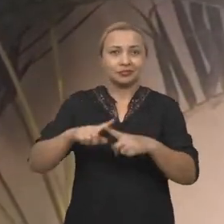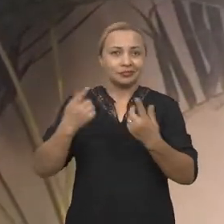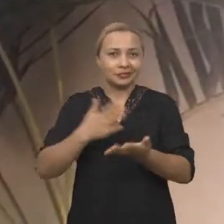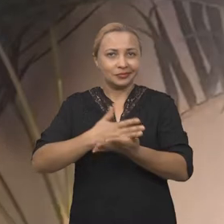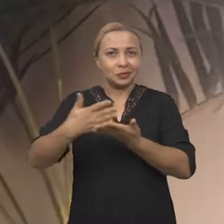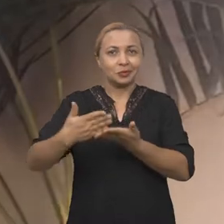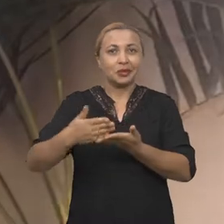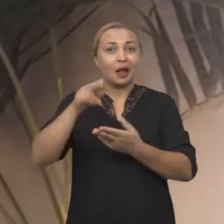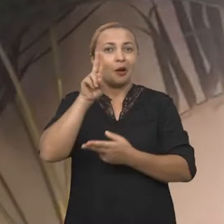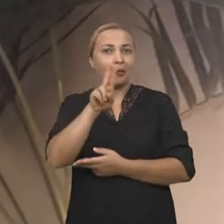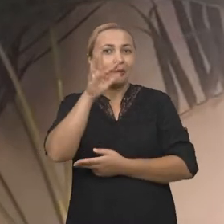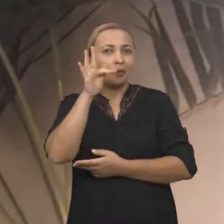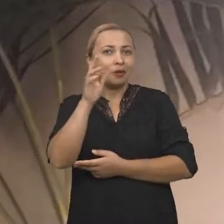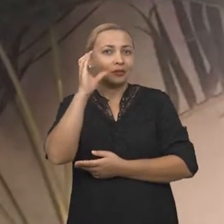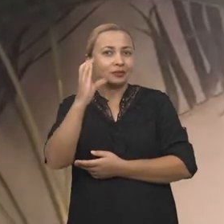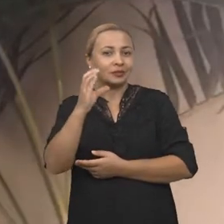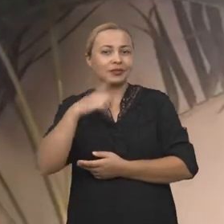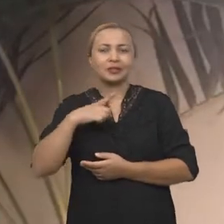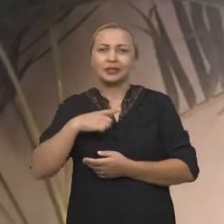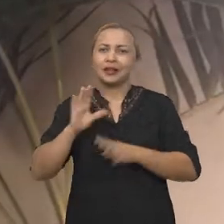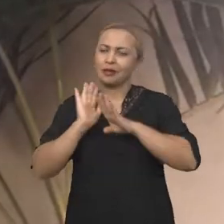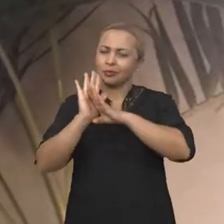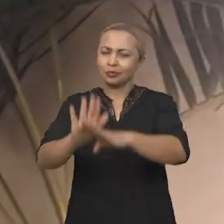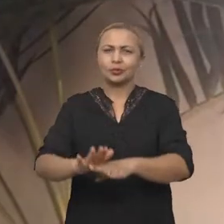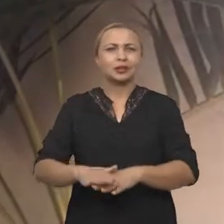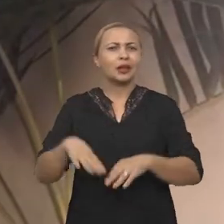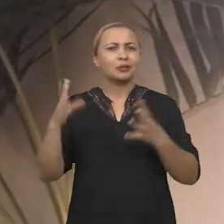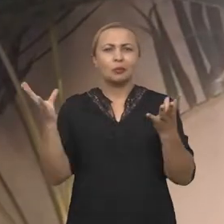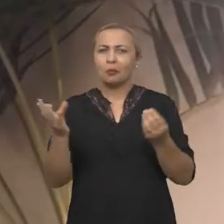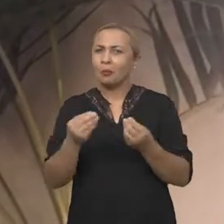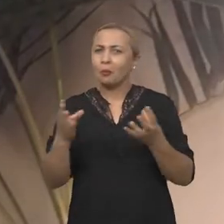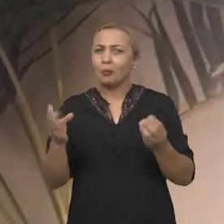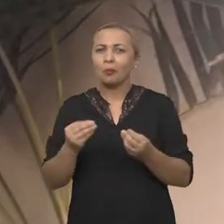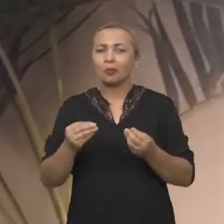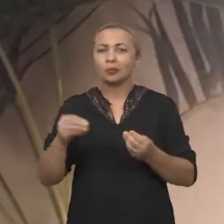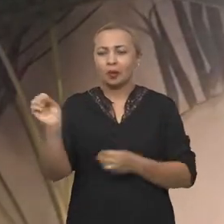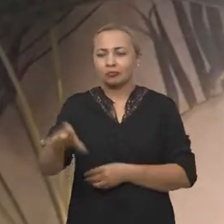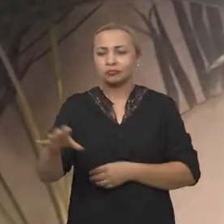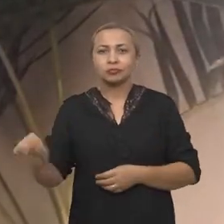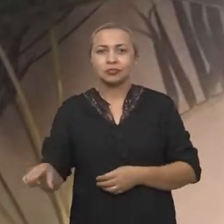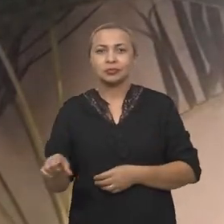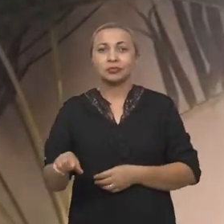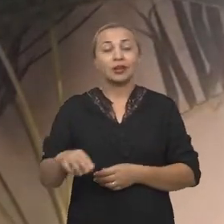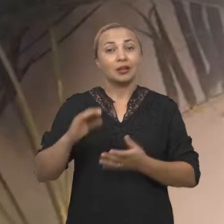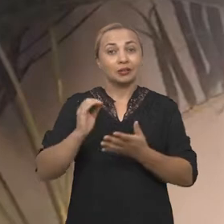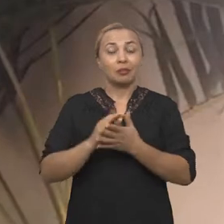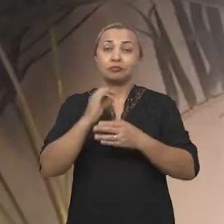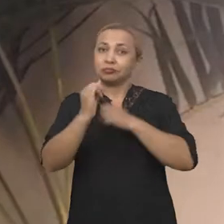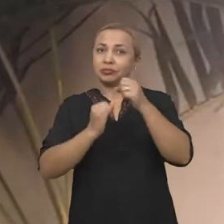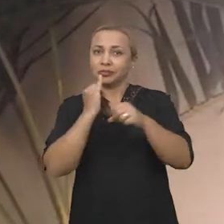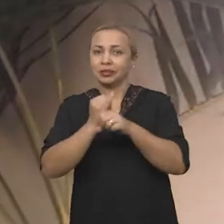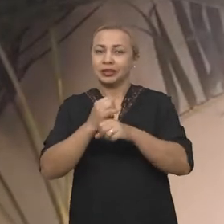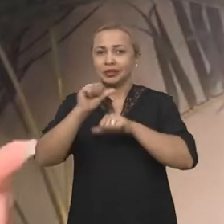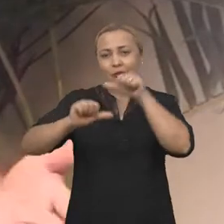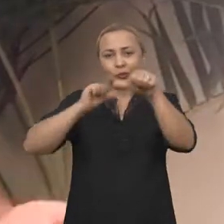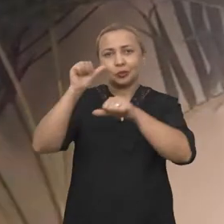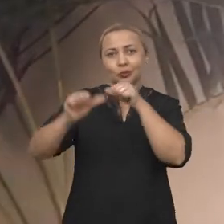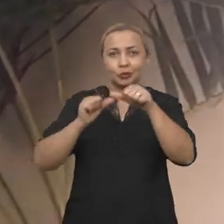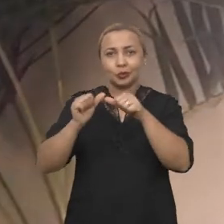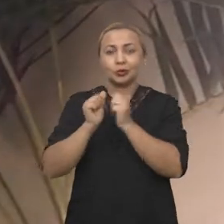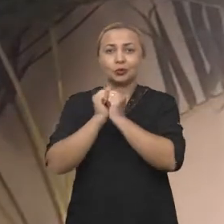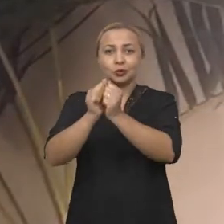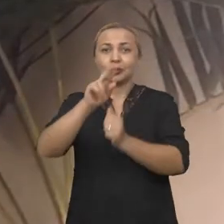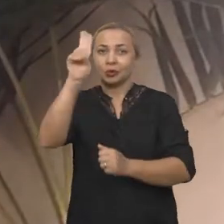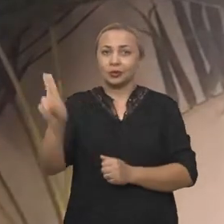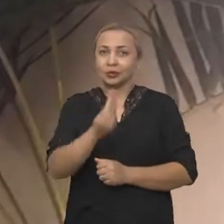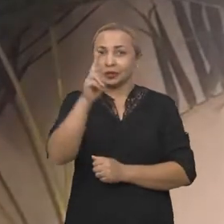iniciativa da UFC tem oferecido uma grande ajuda às pequenas plantações. É um software desenvolvido em parceria com a Universidade